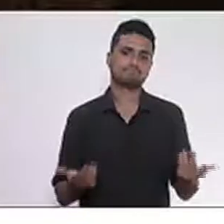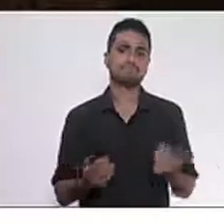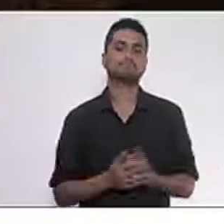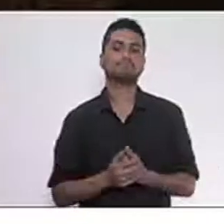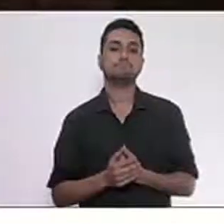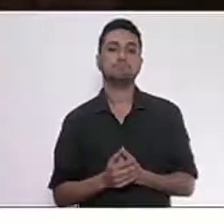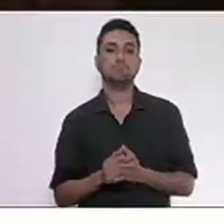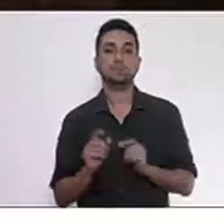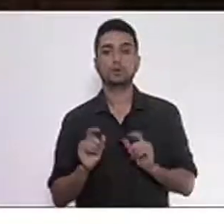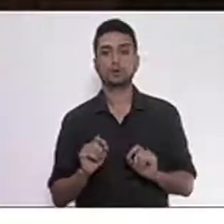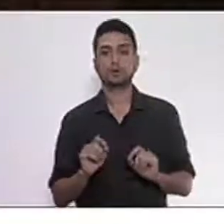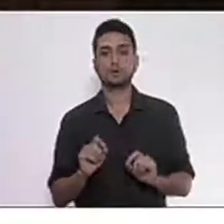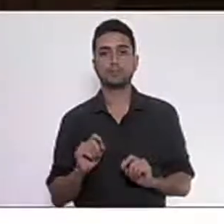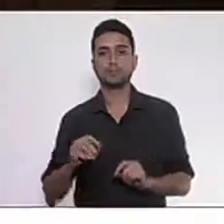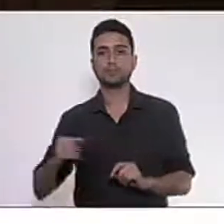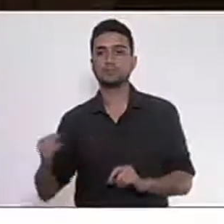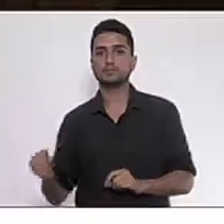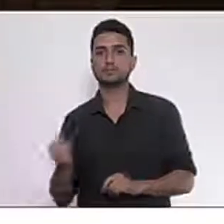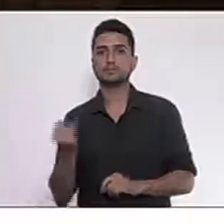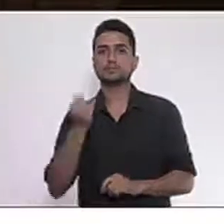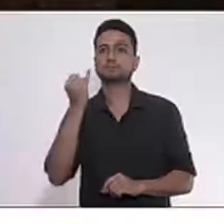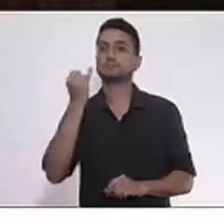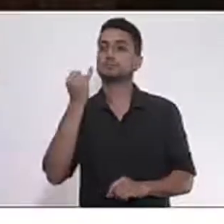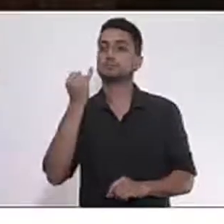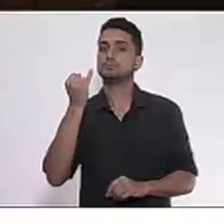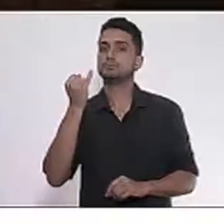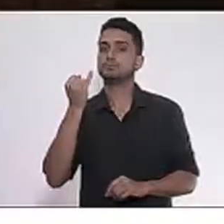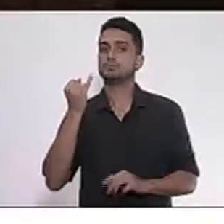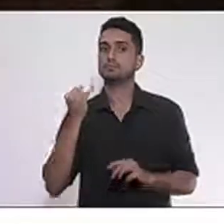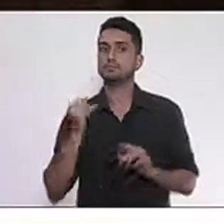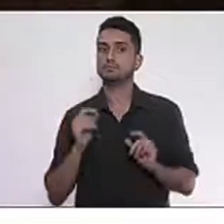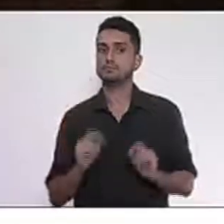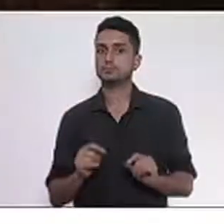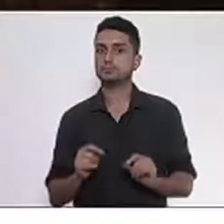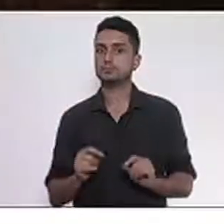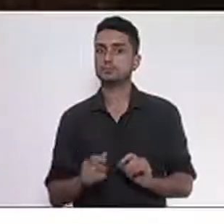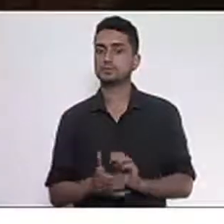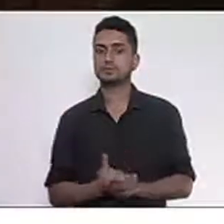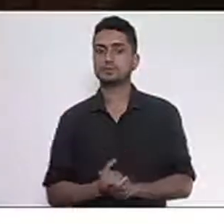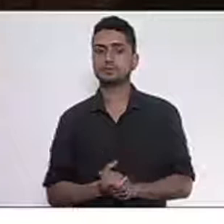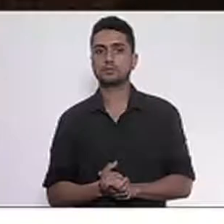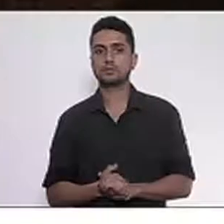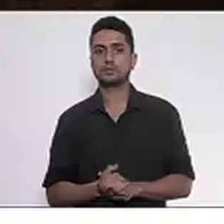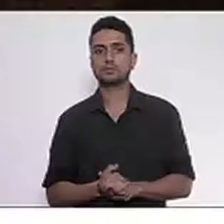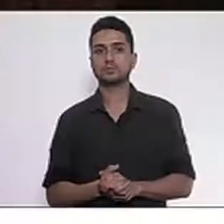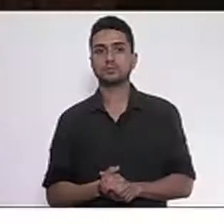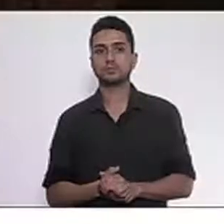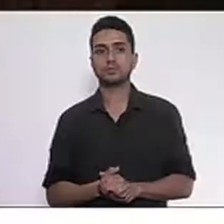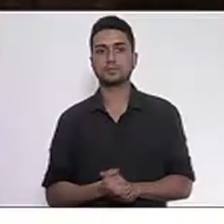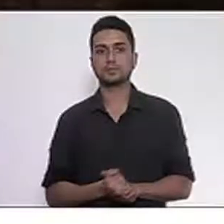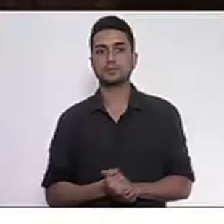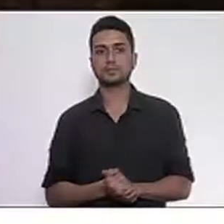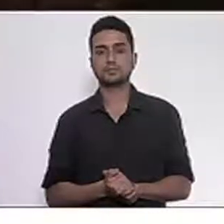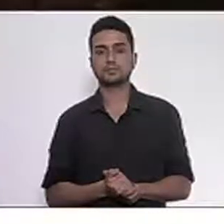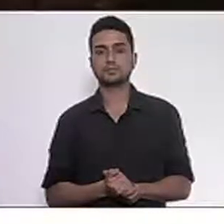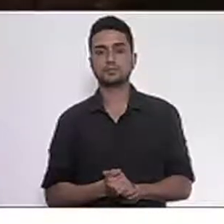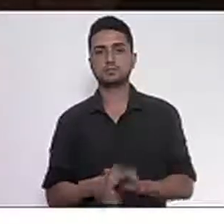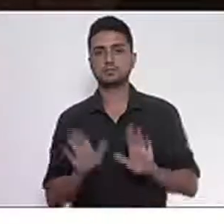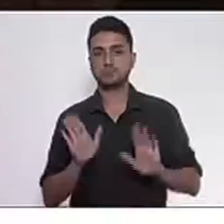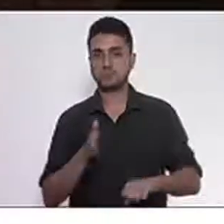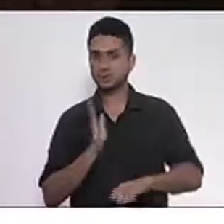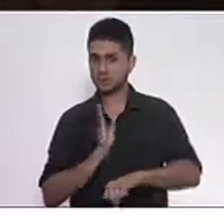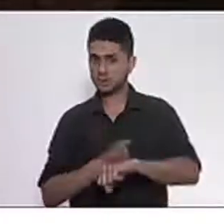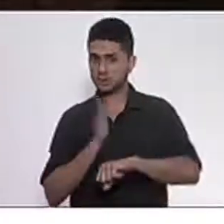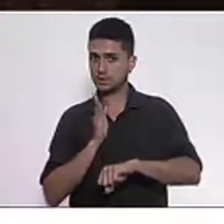importante para a sua região. Mas, ao mesmo tempo, o